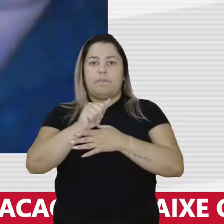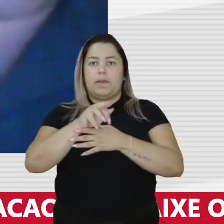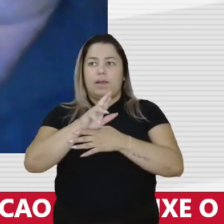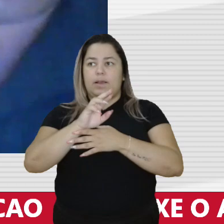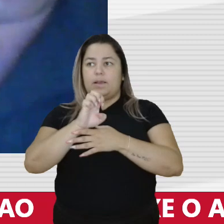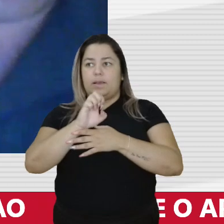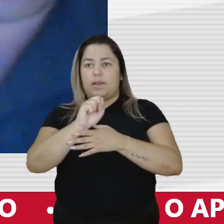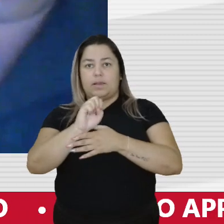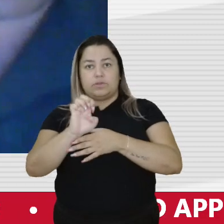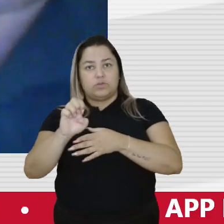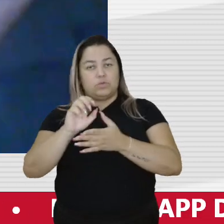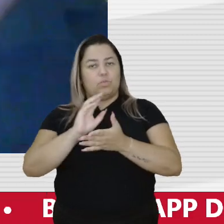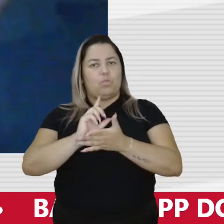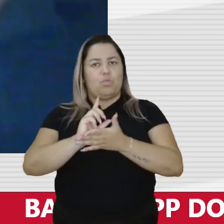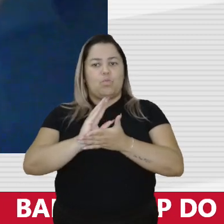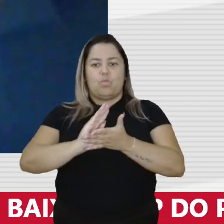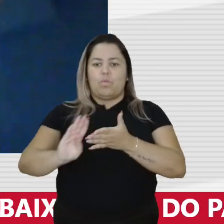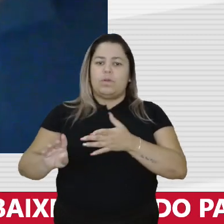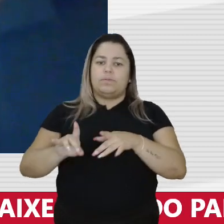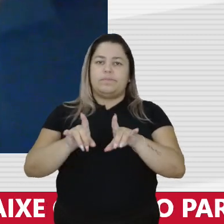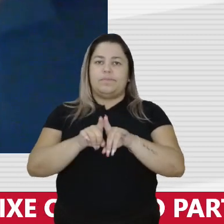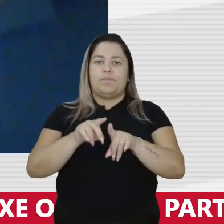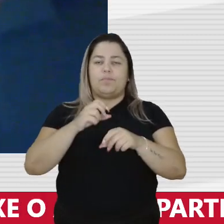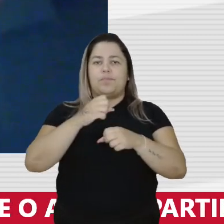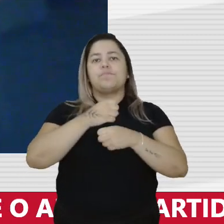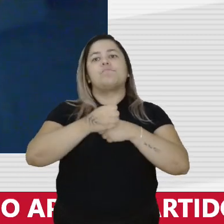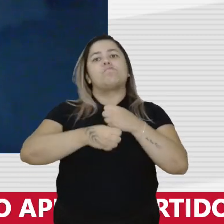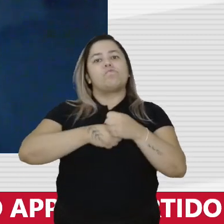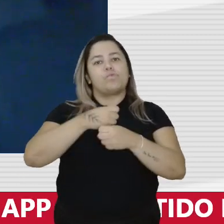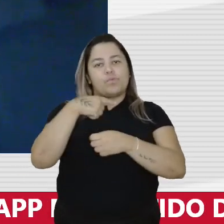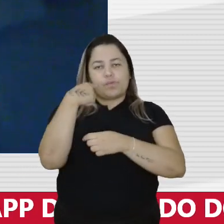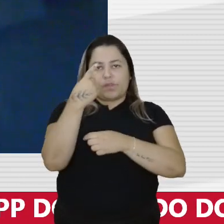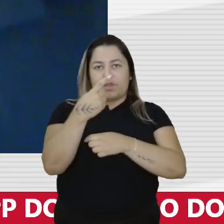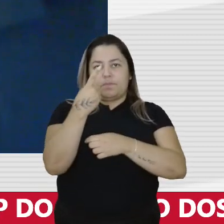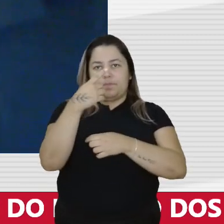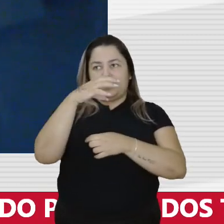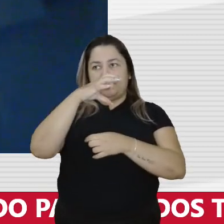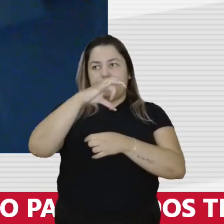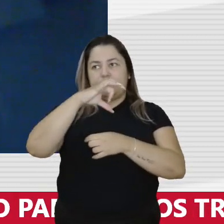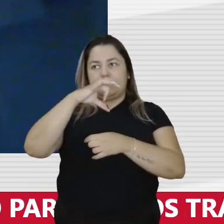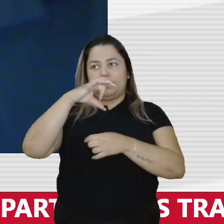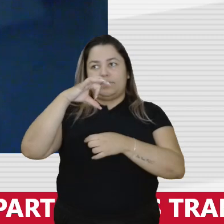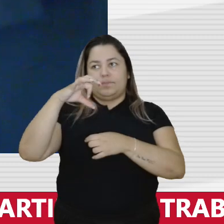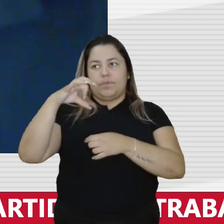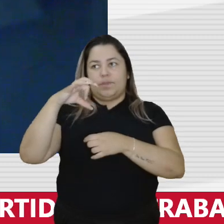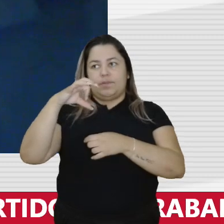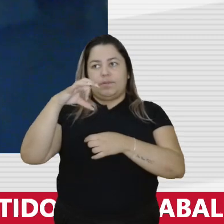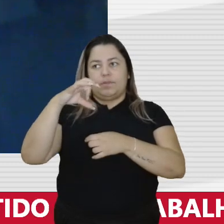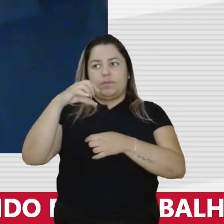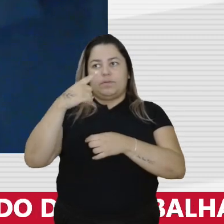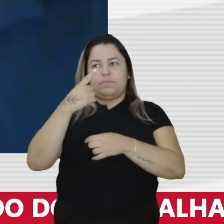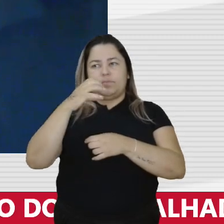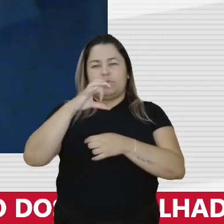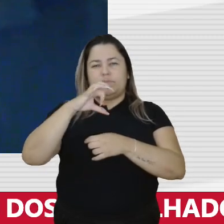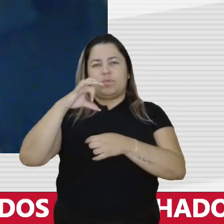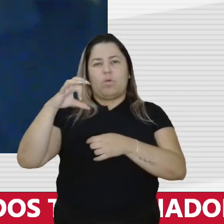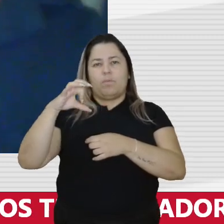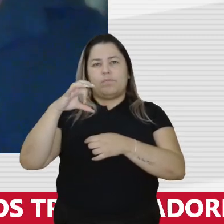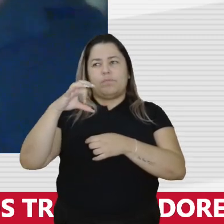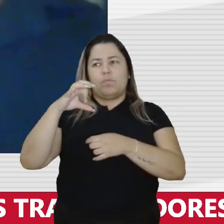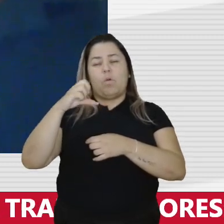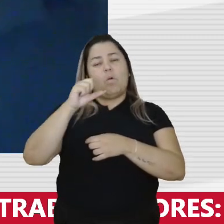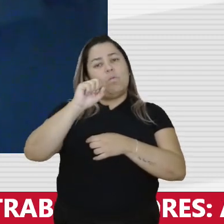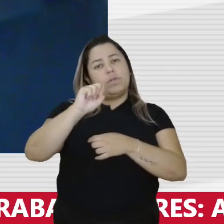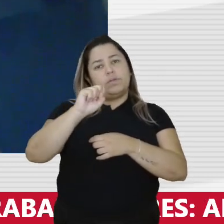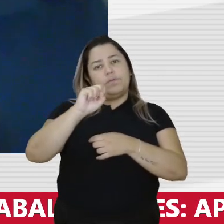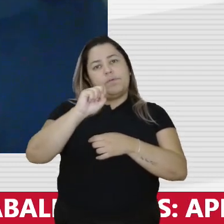Ficamos, no ano seguinte começou o julgamento, 1990, eu falei em 97, em 1998,